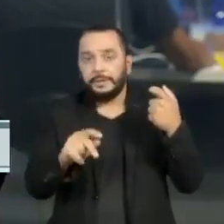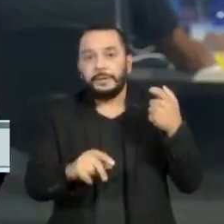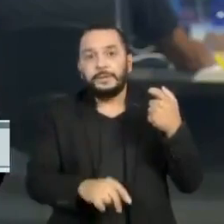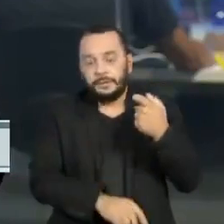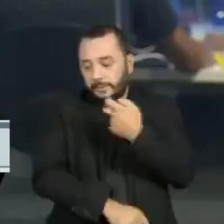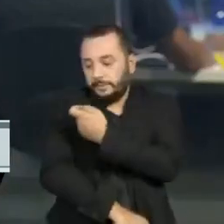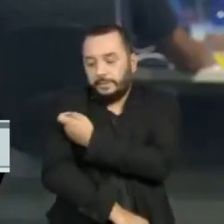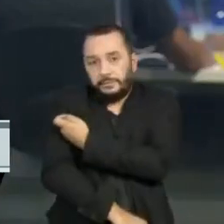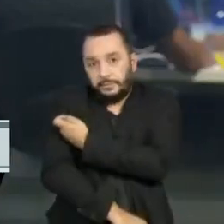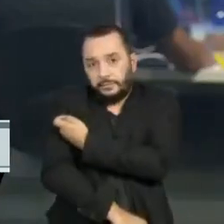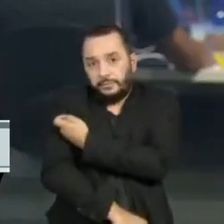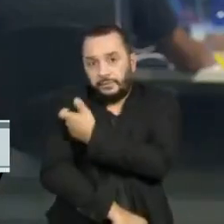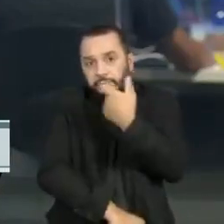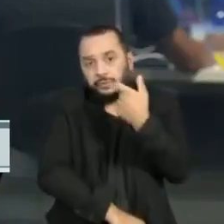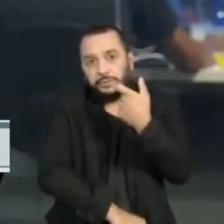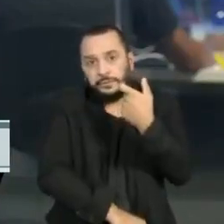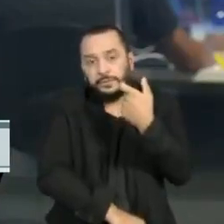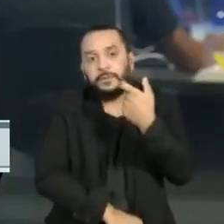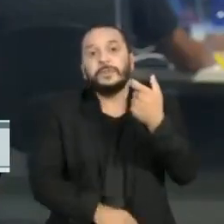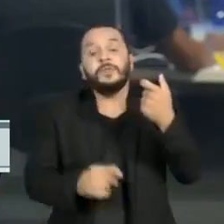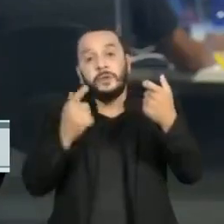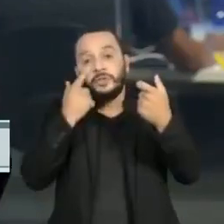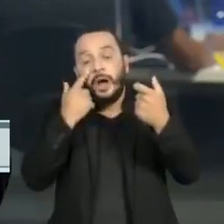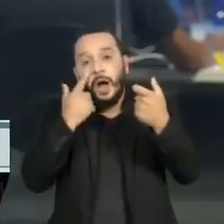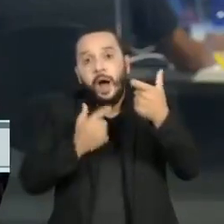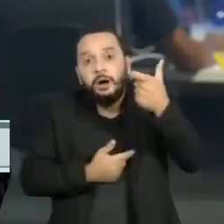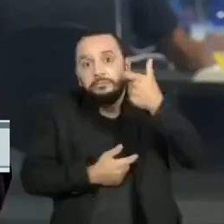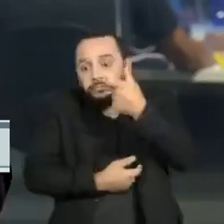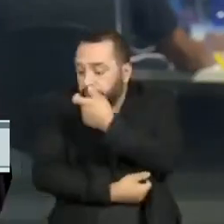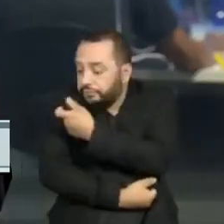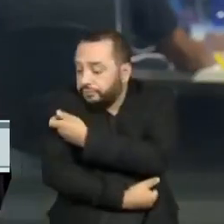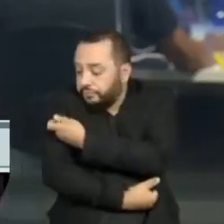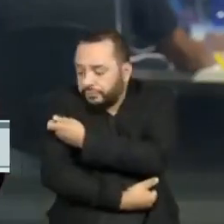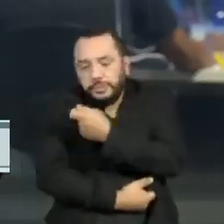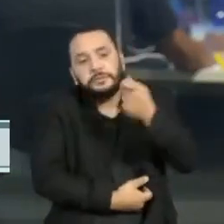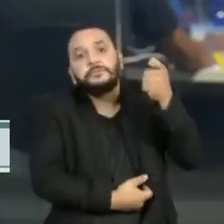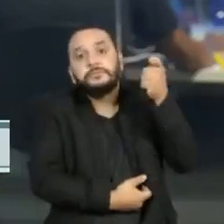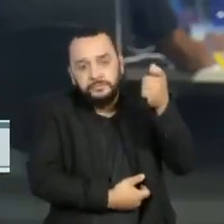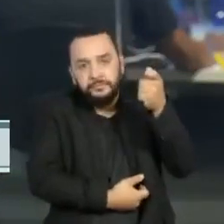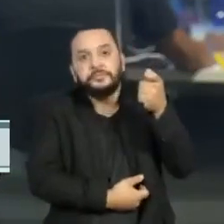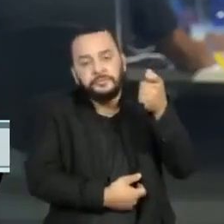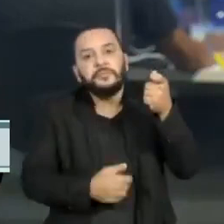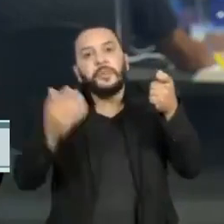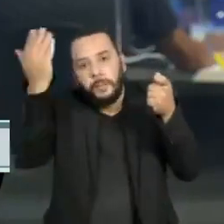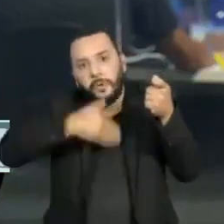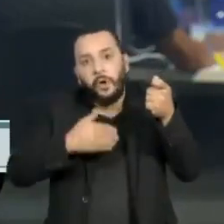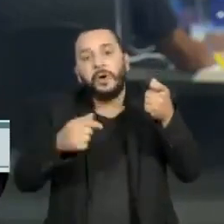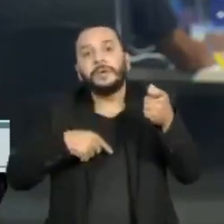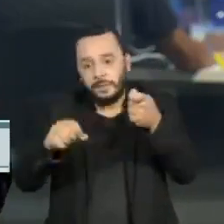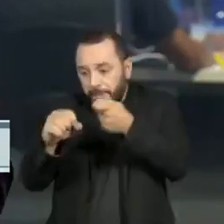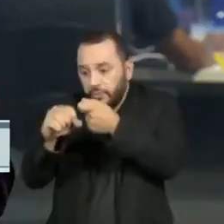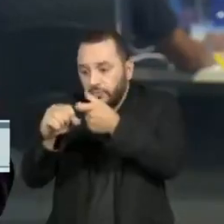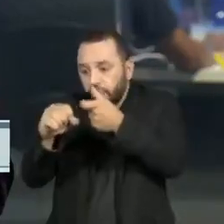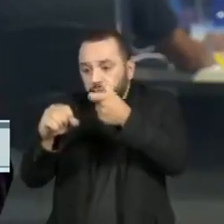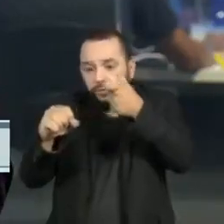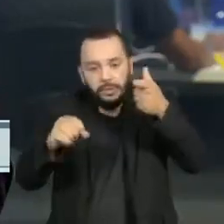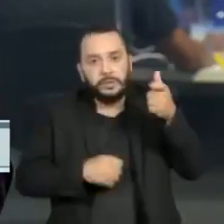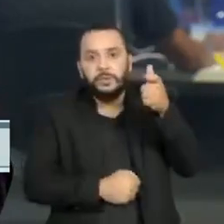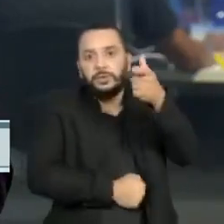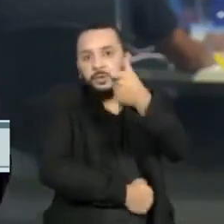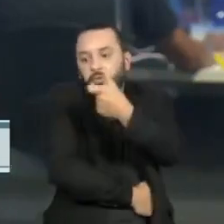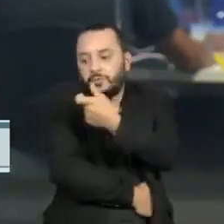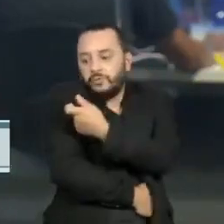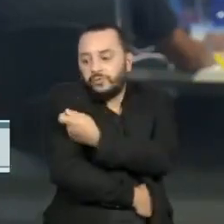na sua frente, carregue a seringa na sua frente para